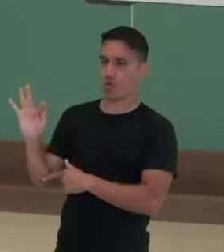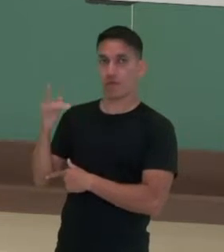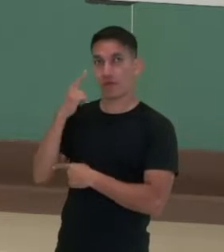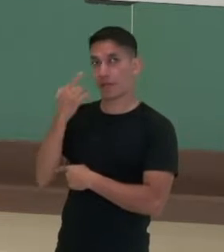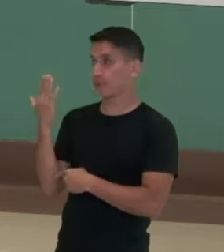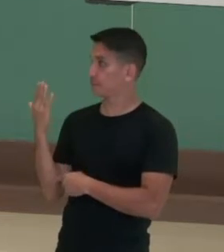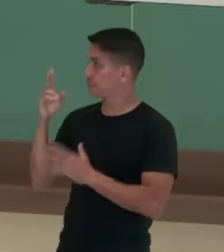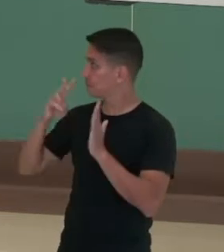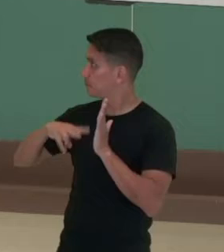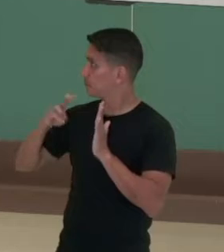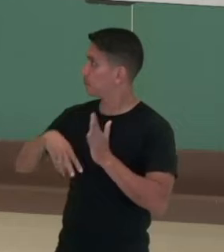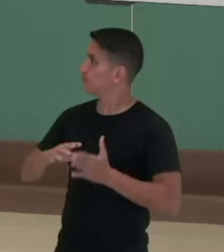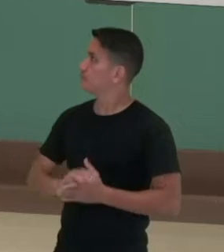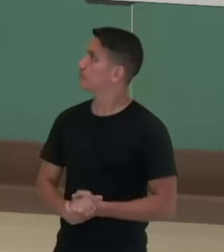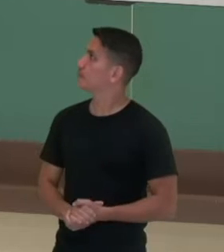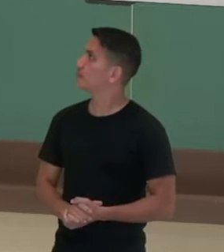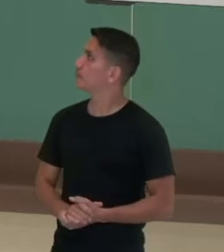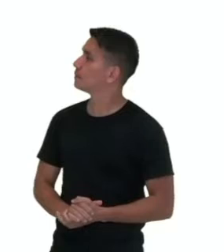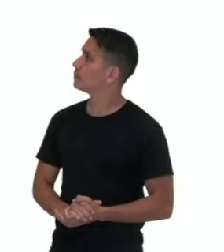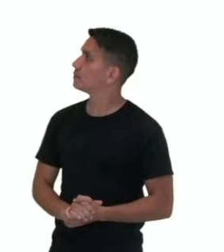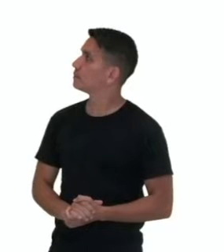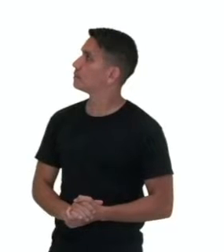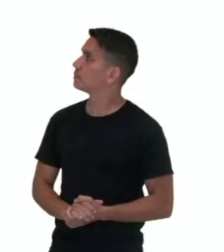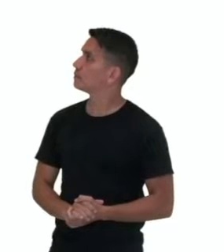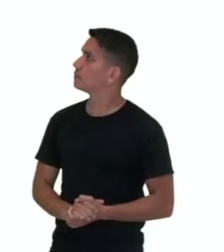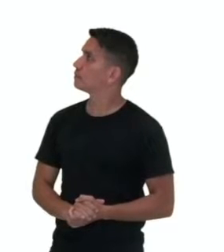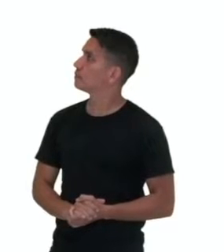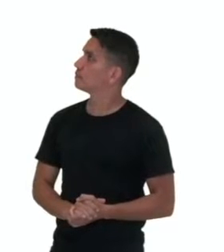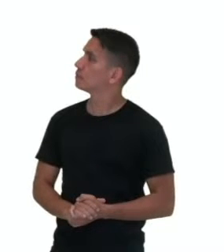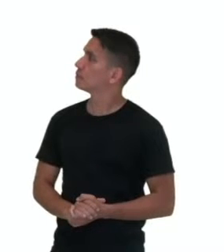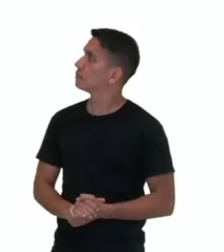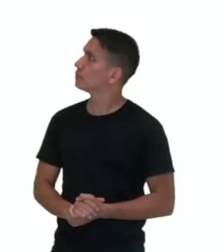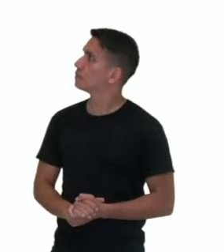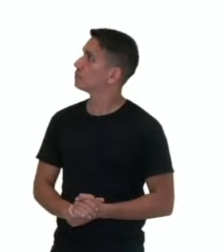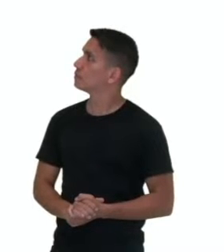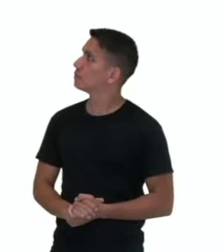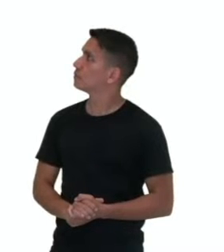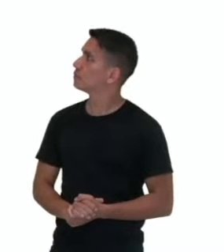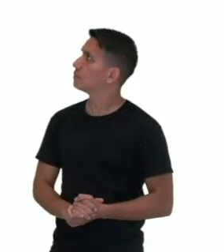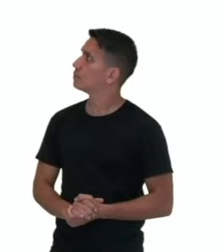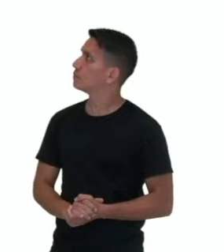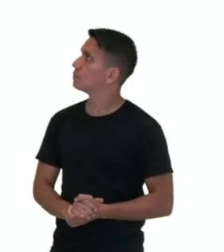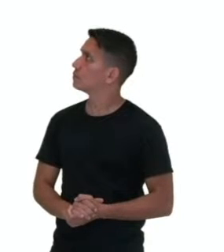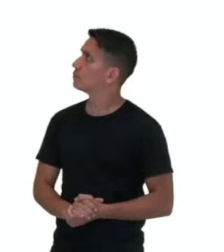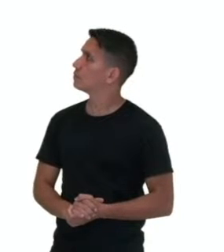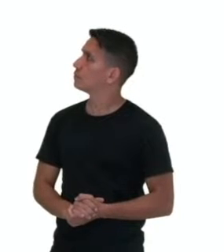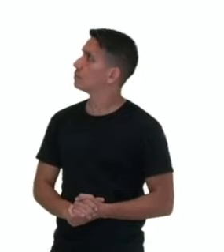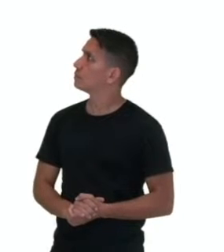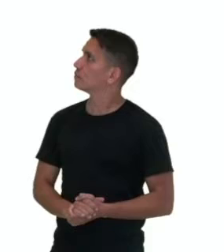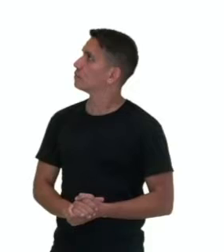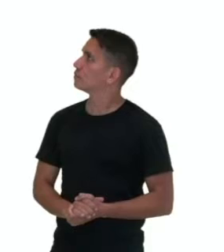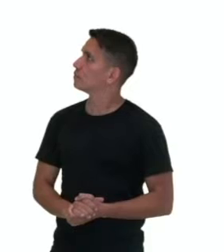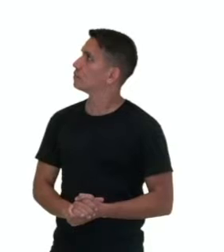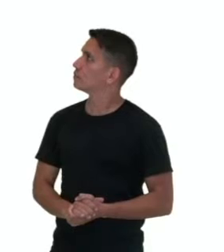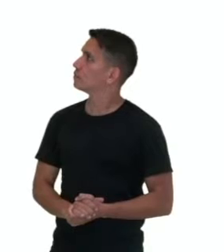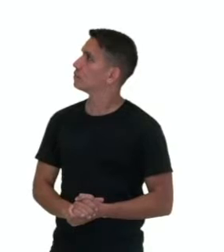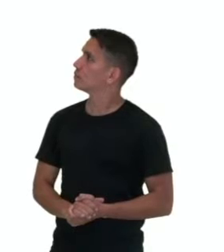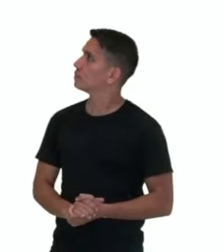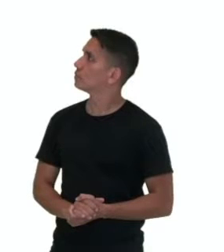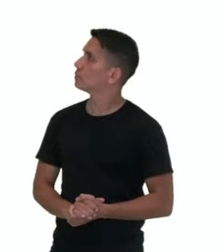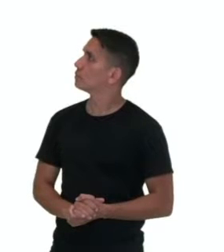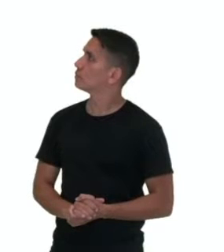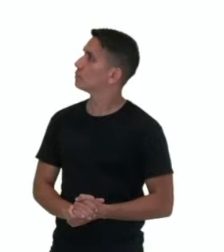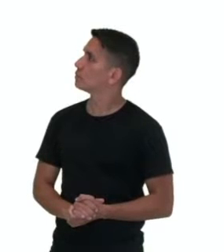intelectual latino-americano, autor de mais de 60 livros de ordem teológico e ético. Por ocasião de